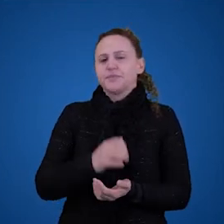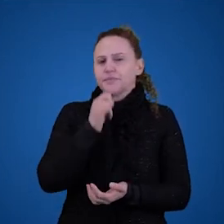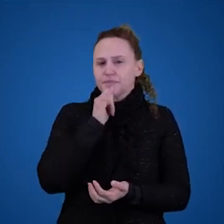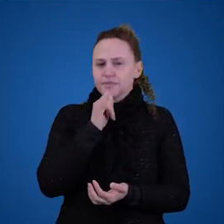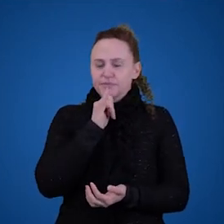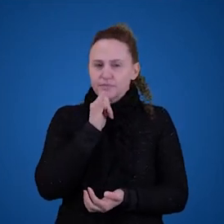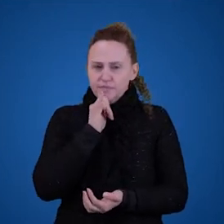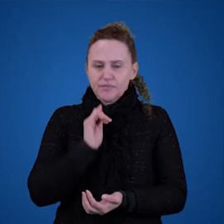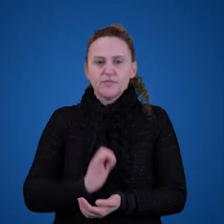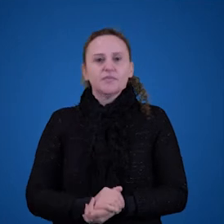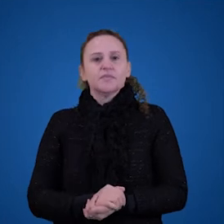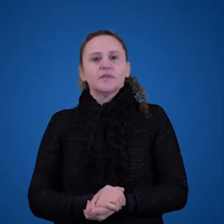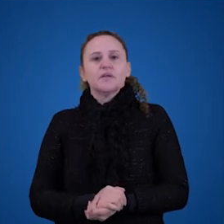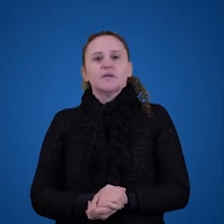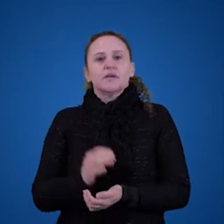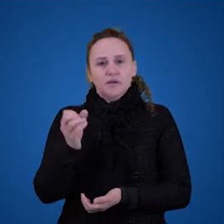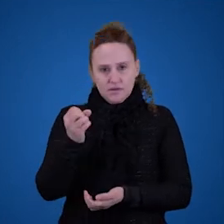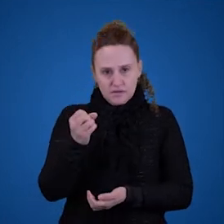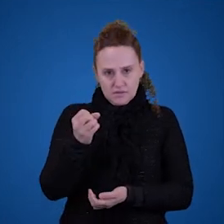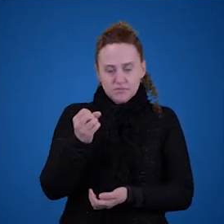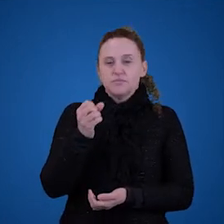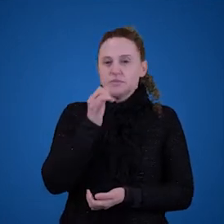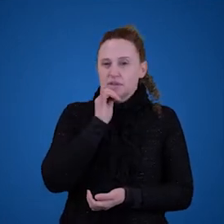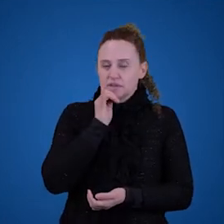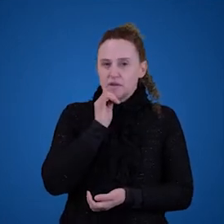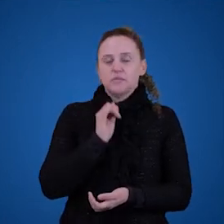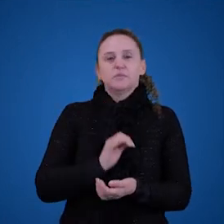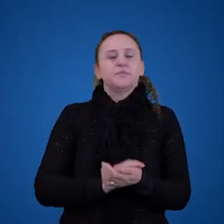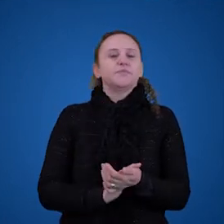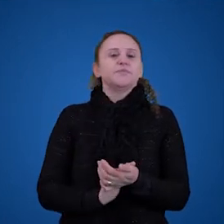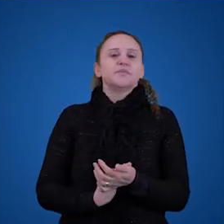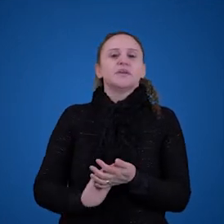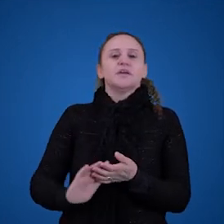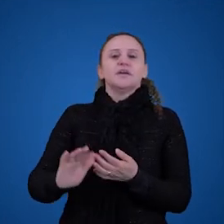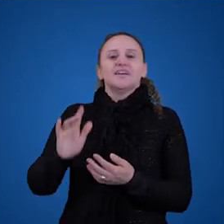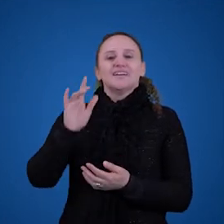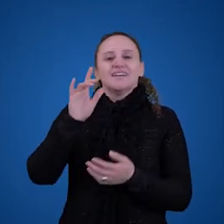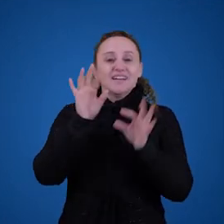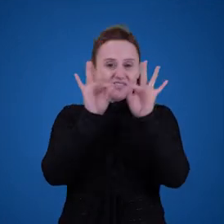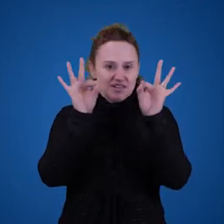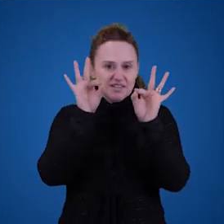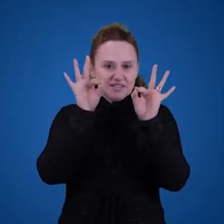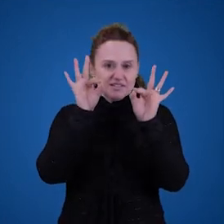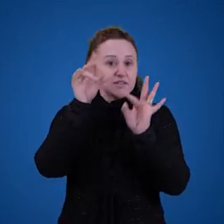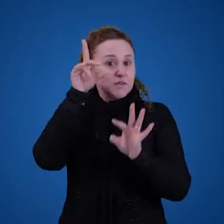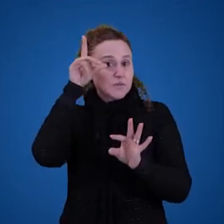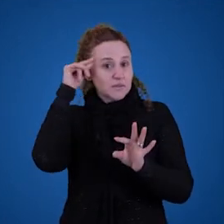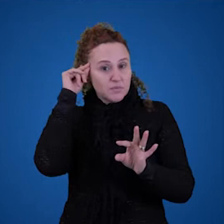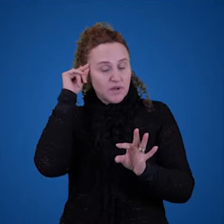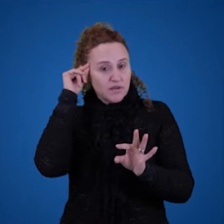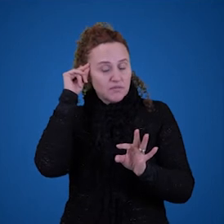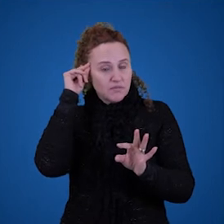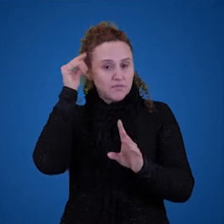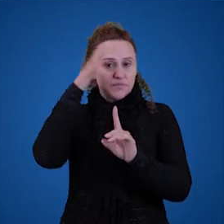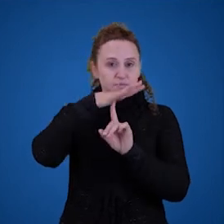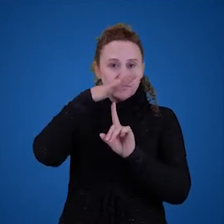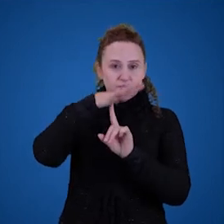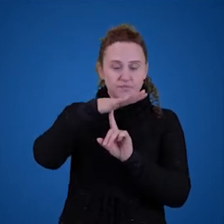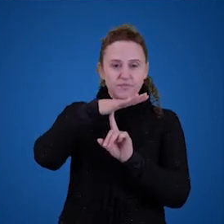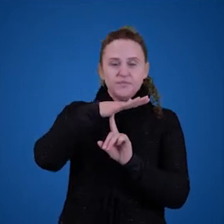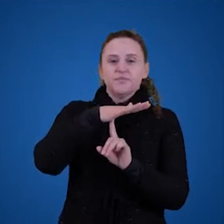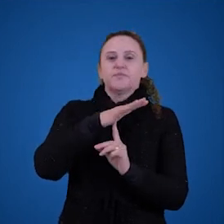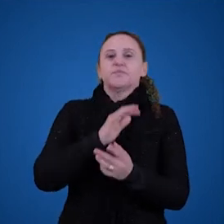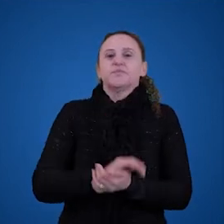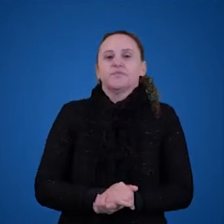exemplo, novamente, certo? Tem vários exemplos nas aulas. Guarapuava está no Paraná. Então, em A